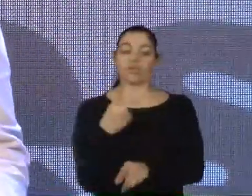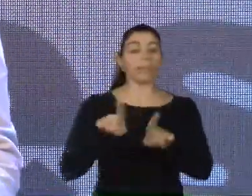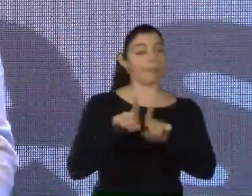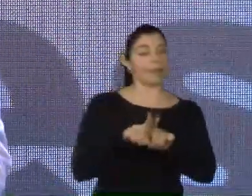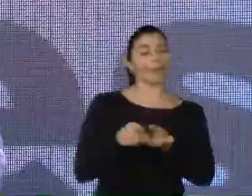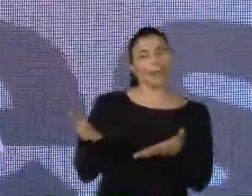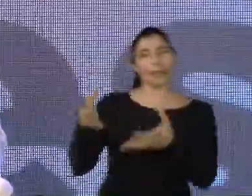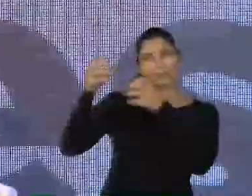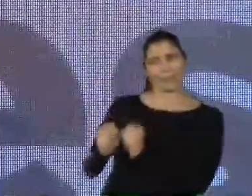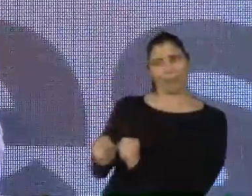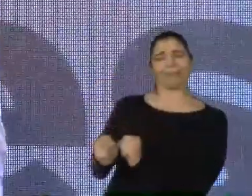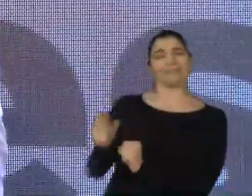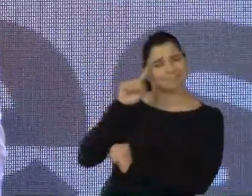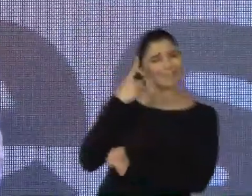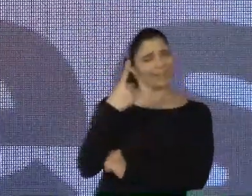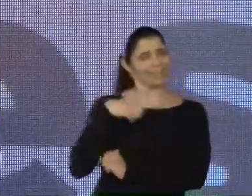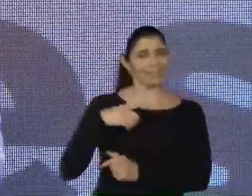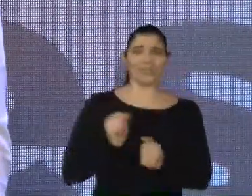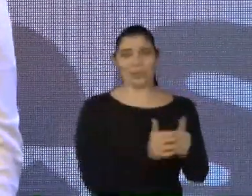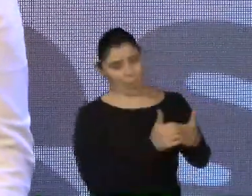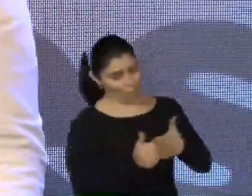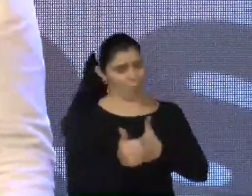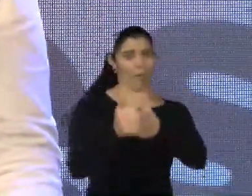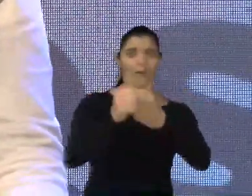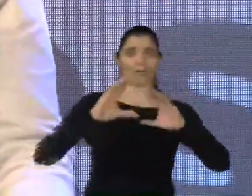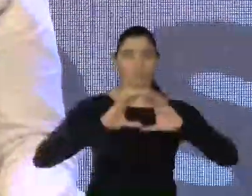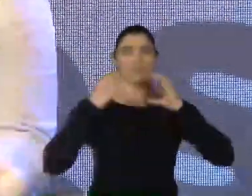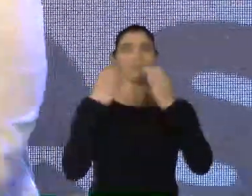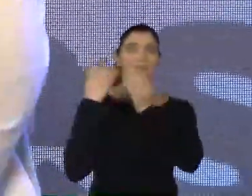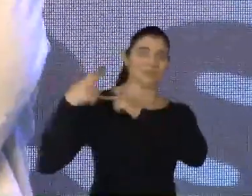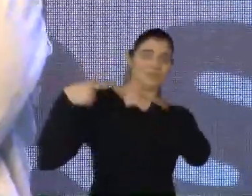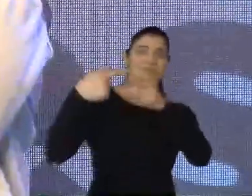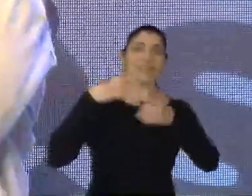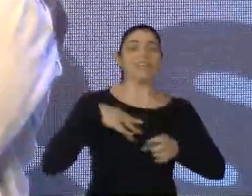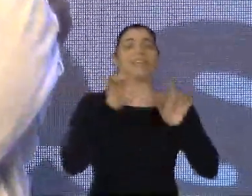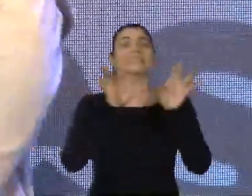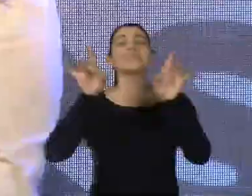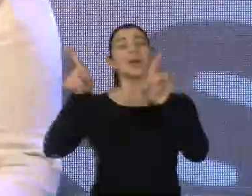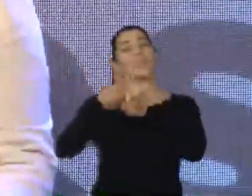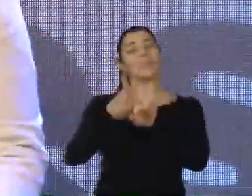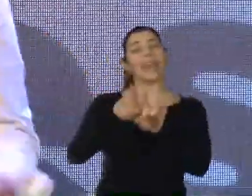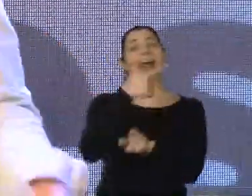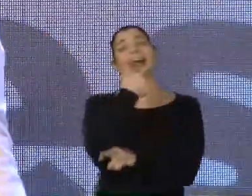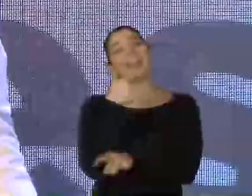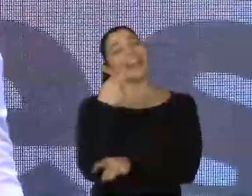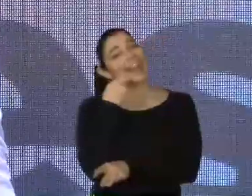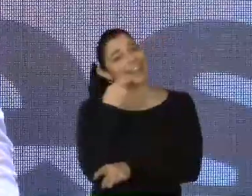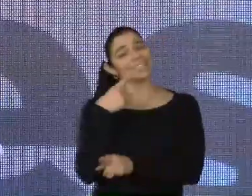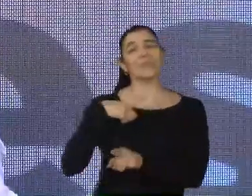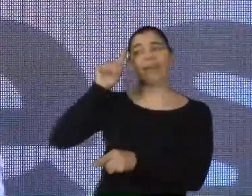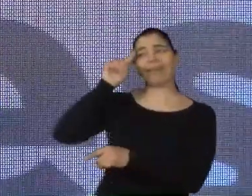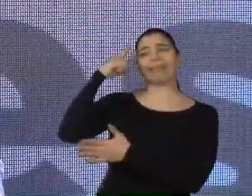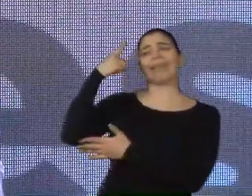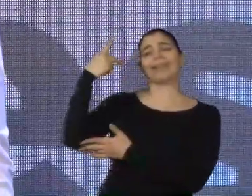conduzir esse programa ao longo do final de semana, um agradecimento especial para o Alex, que é o fundador de